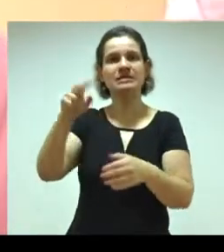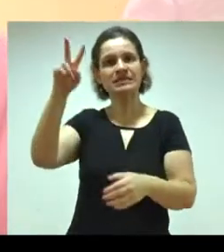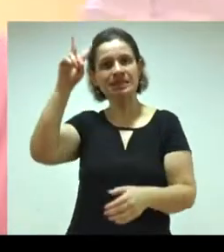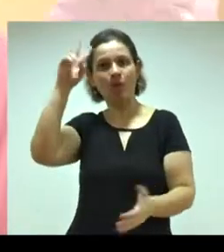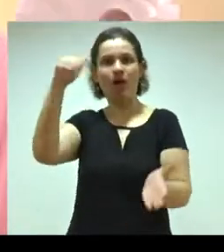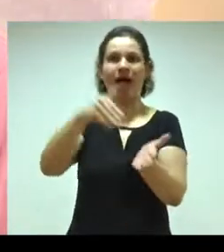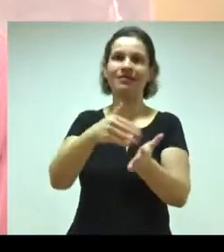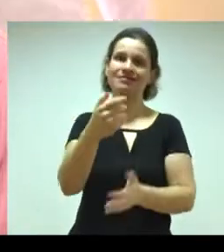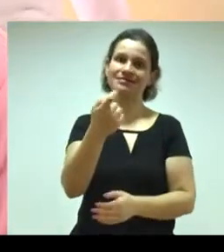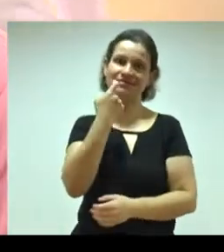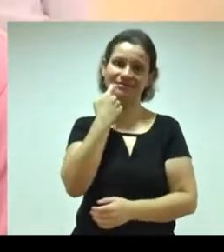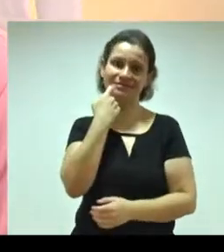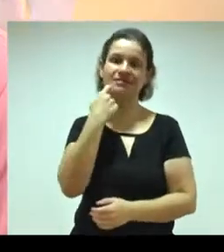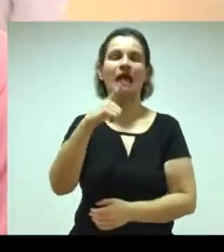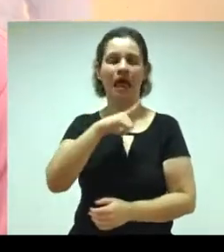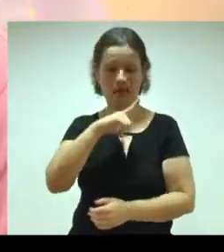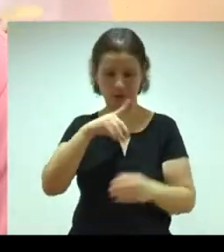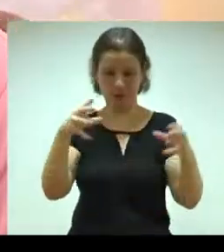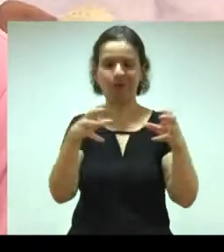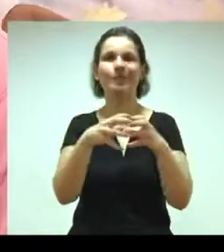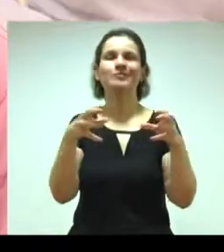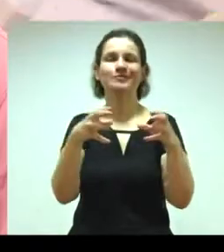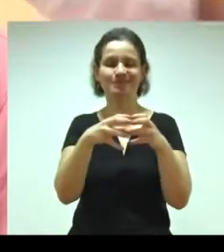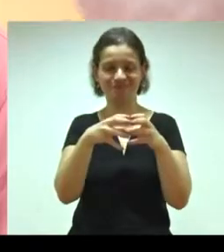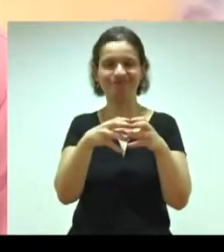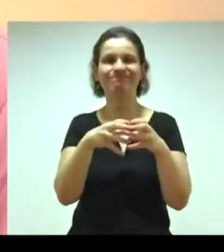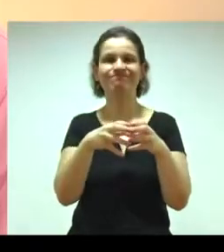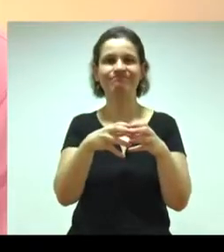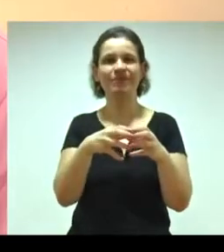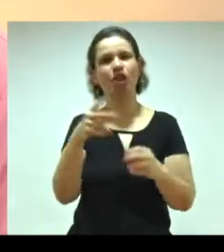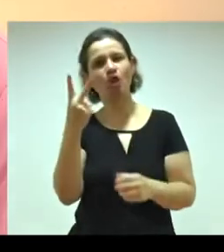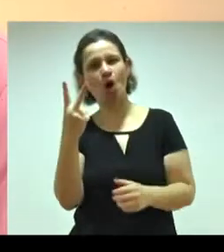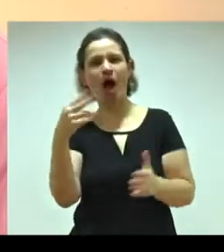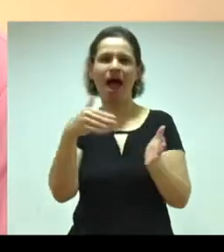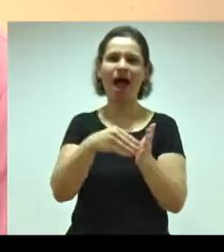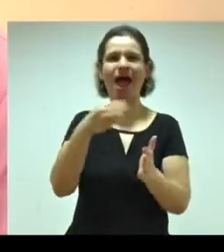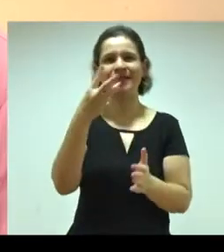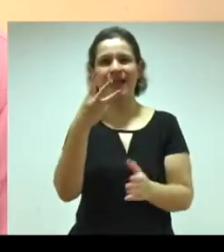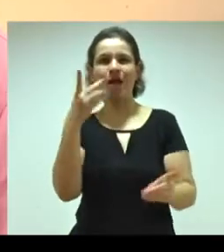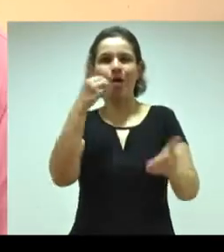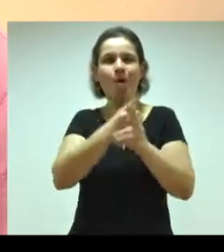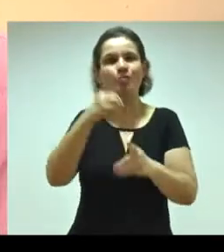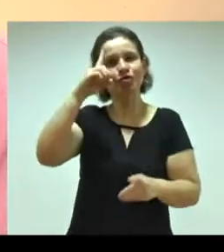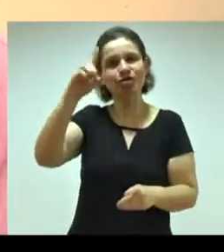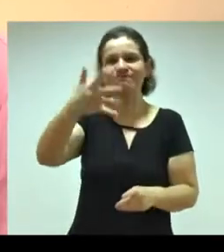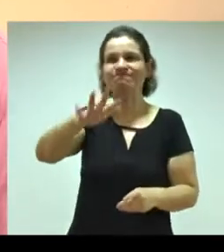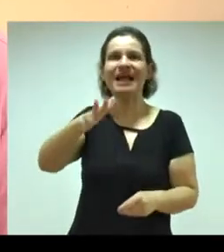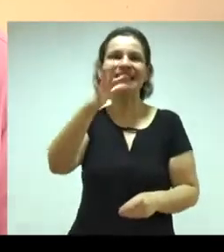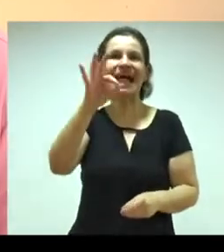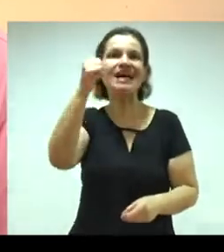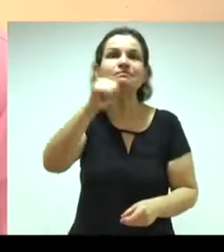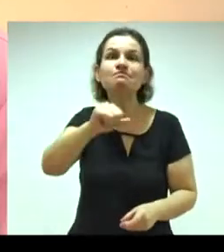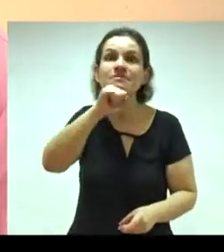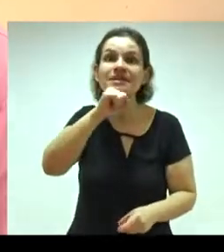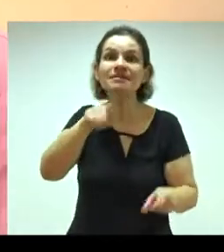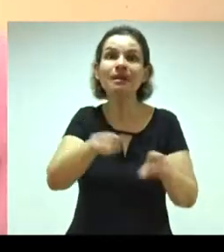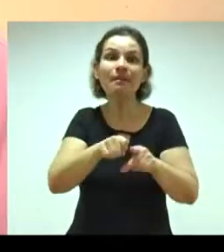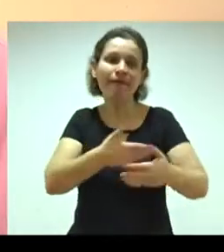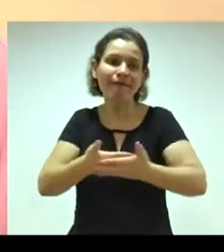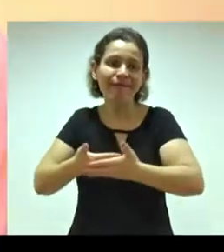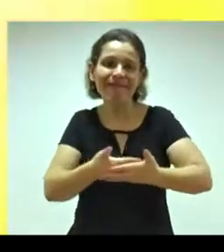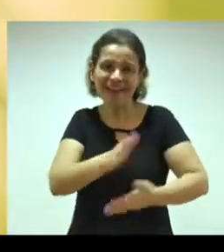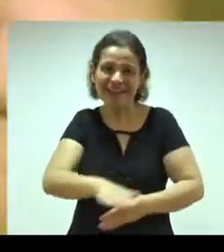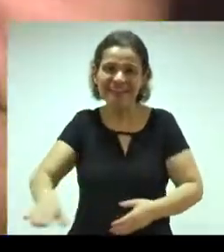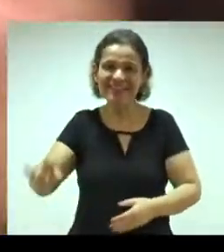a sexta, né, então, são de dois a três encontros por dia, com uma média de dez mães e crianças por